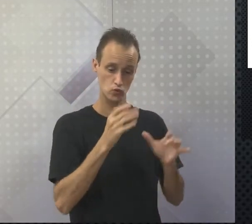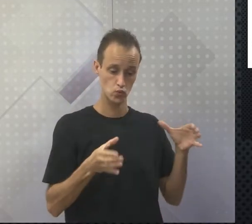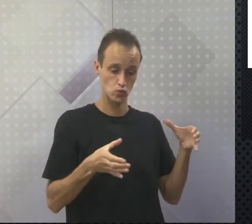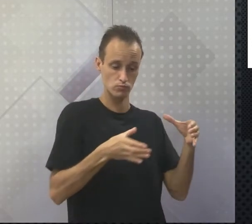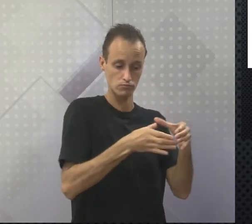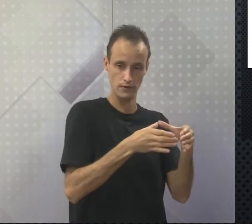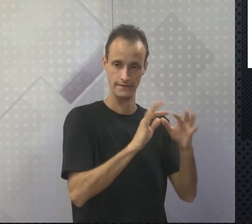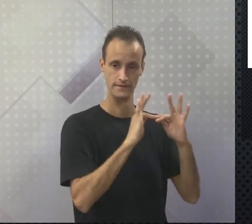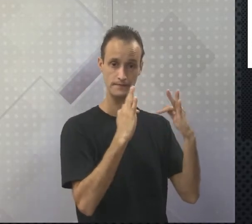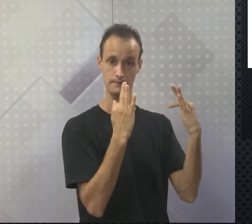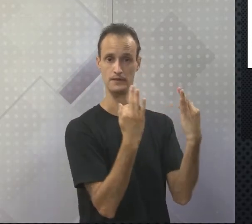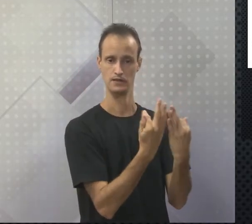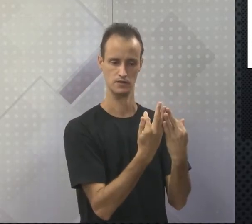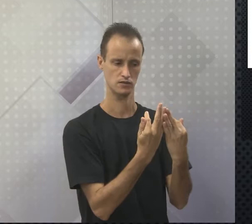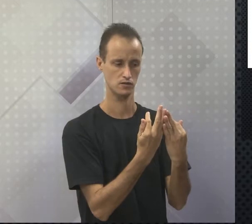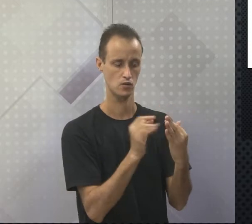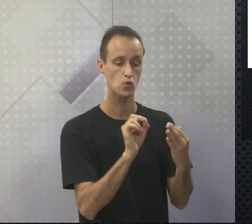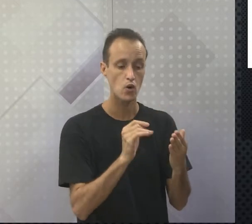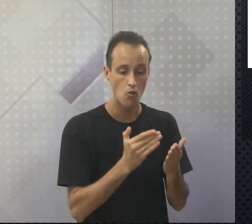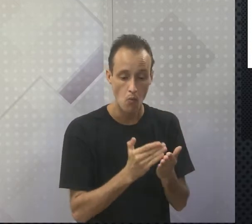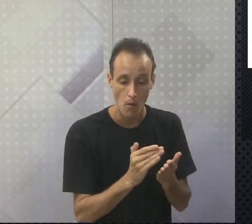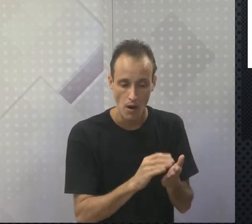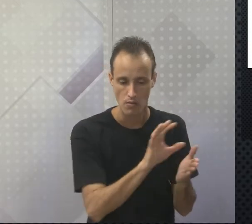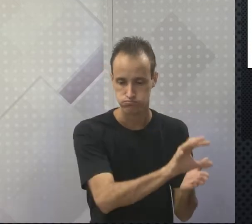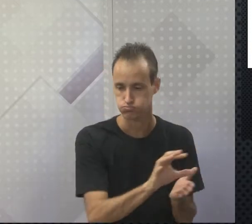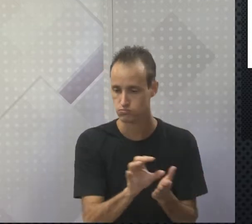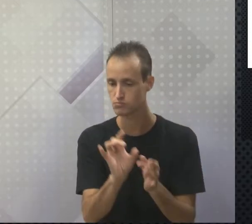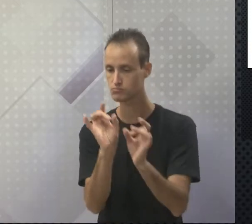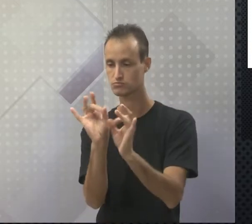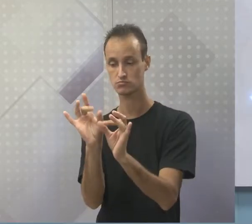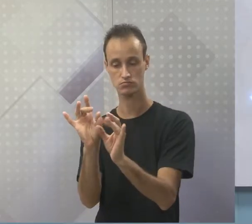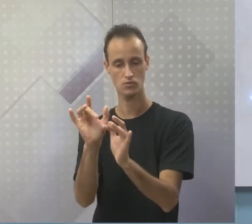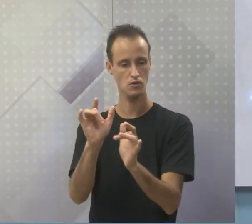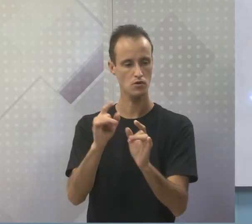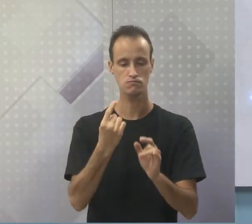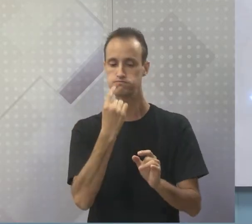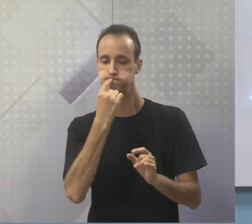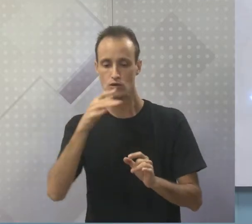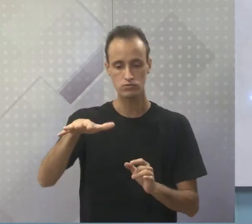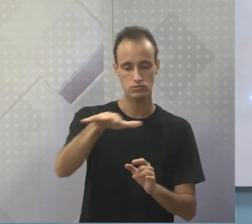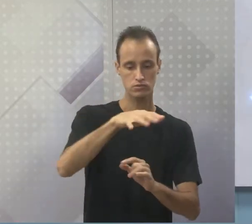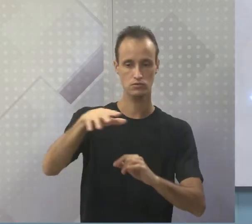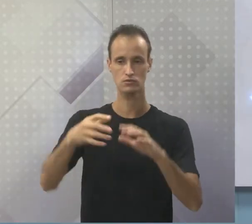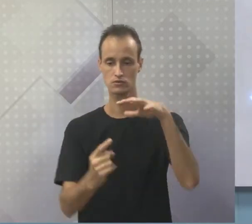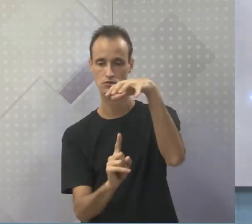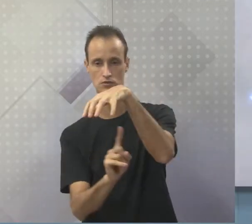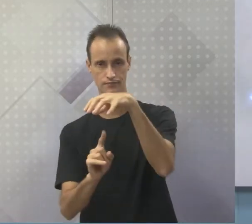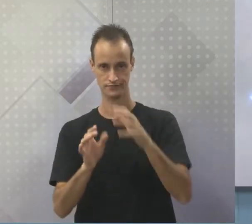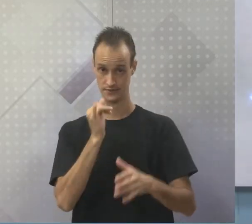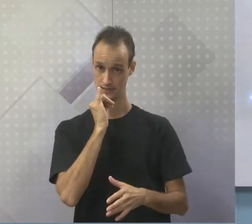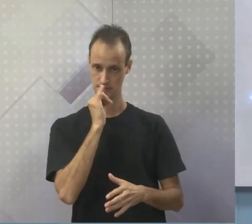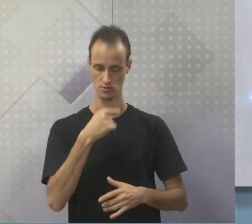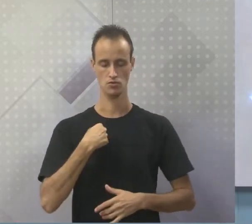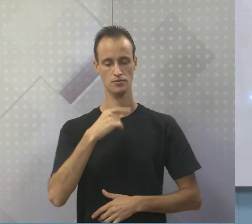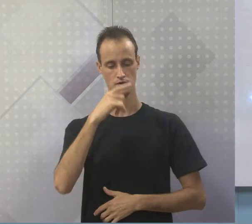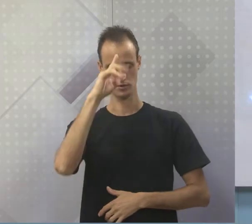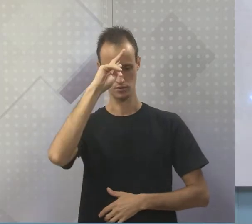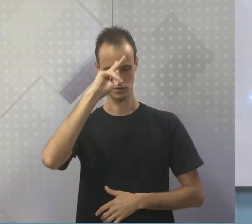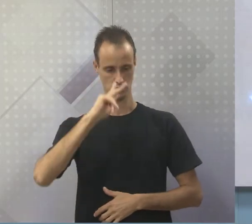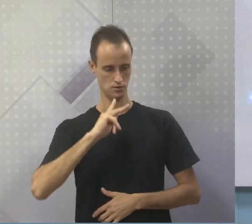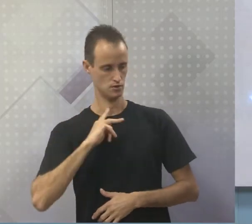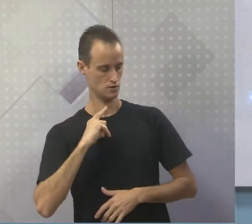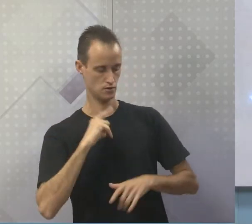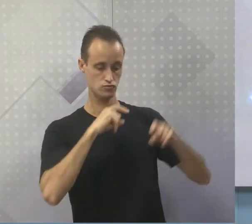familiar. O excedente da produção é vendido em feiras locais. Bem simples. Eu sou fazendeiro, tenho meus filhos, tenho minha produção.